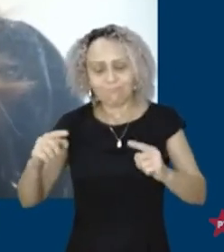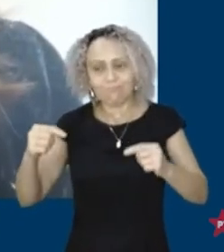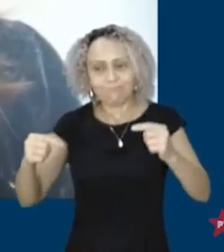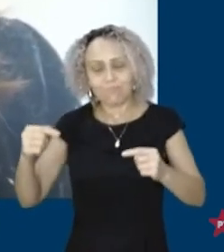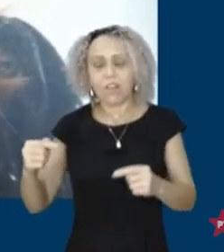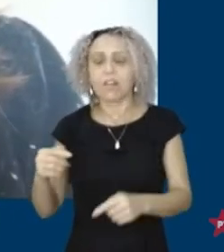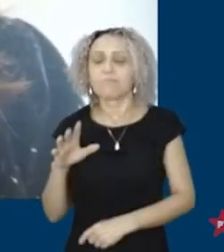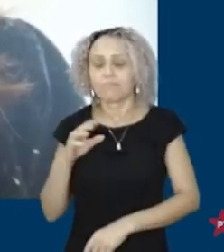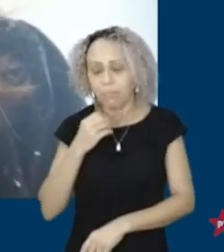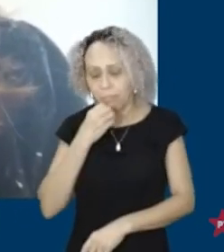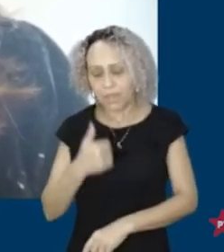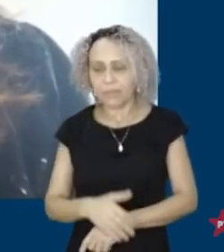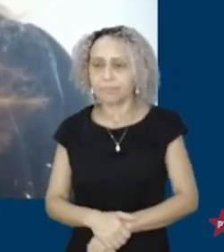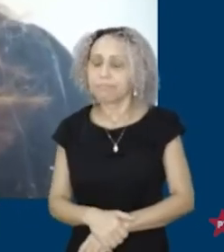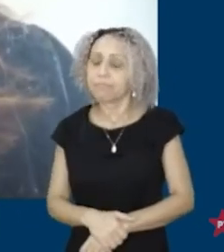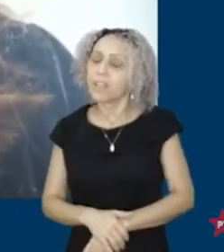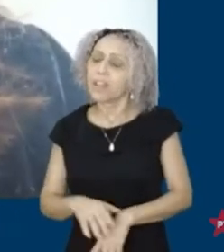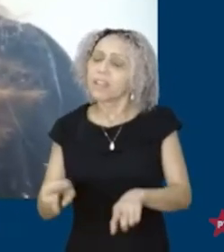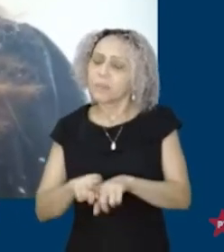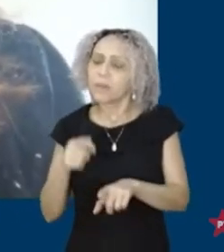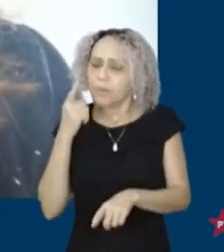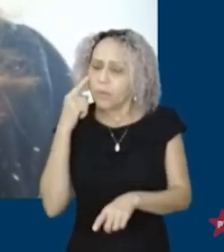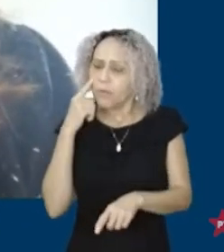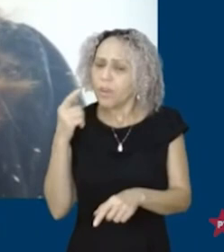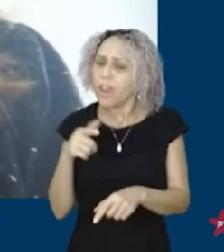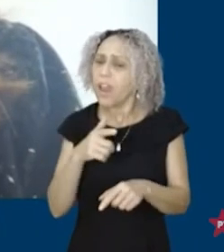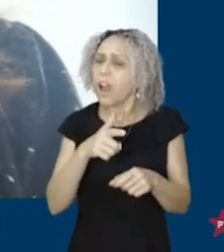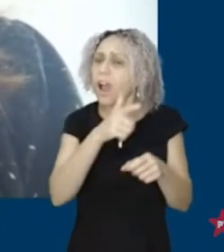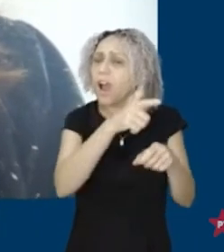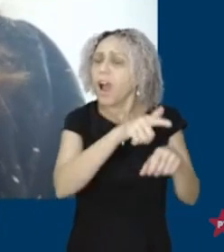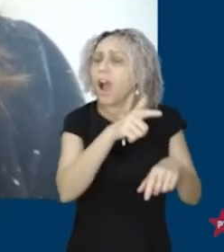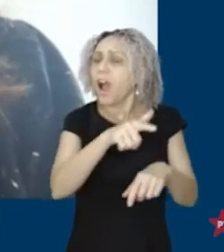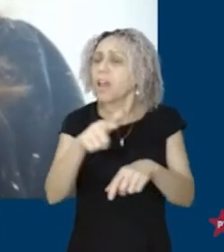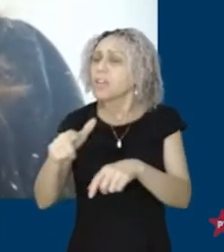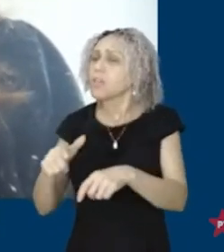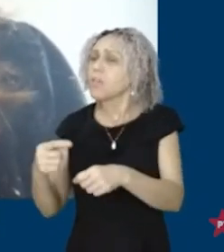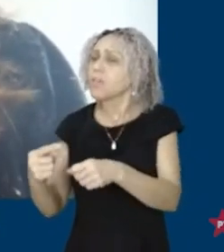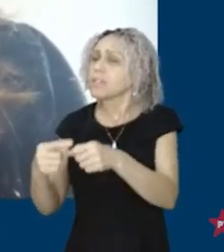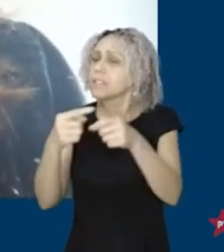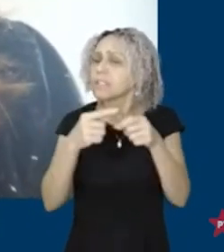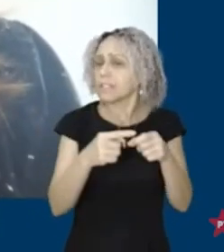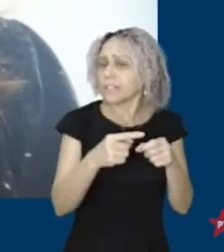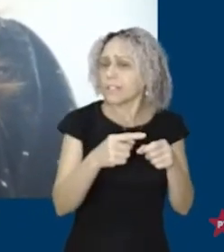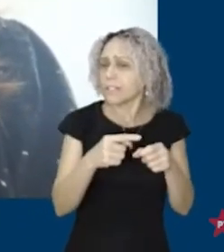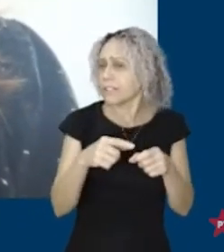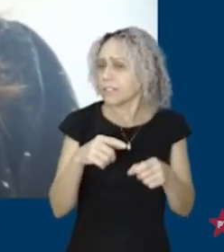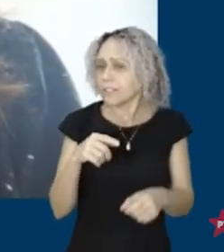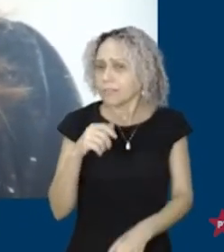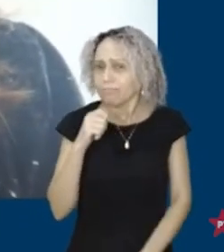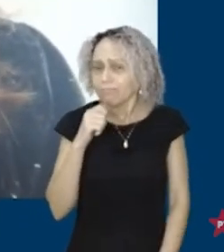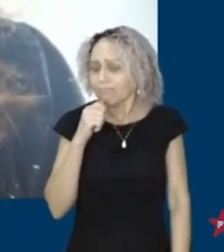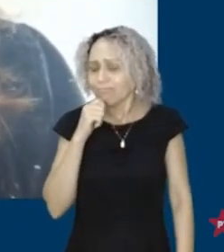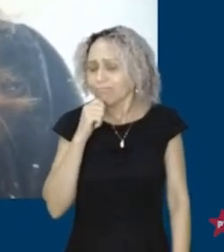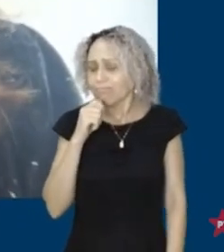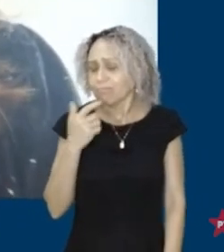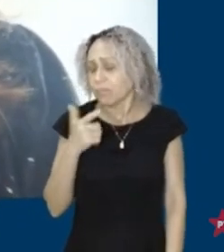candidatura própria. Mas o fato é que dessas nove aí o PT vai chegar bem com candidatura própria em pelo menos seis.